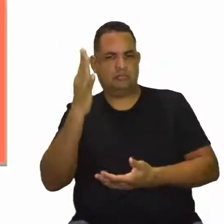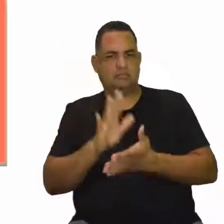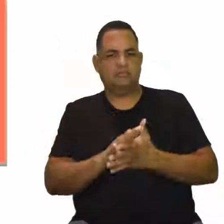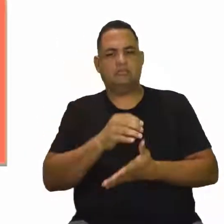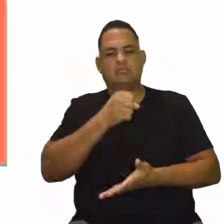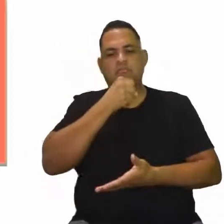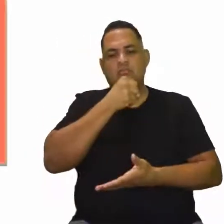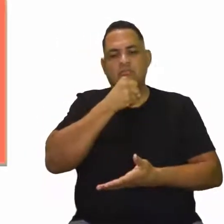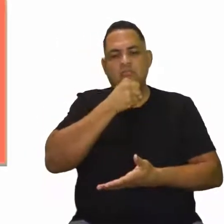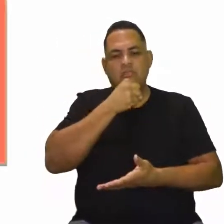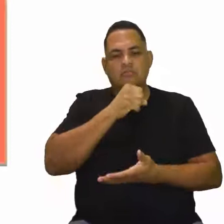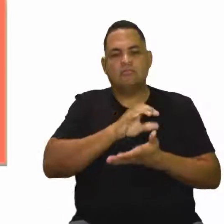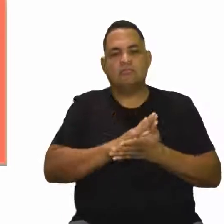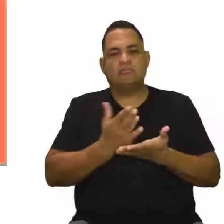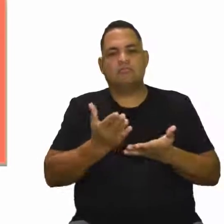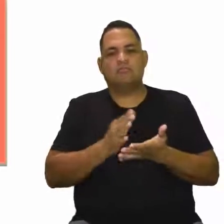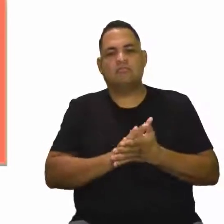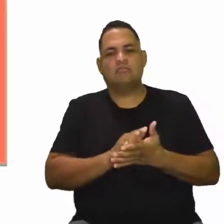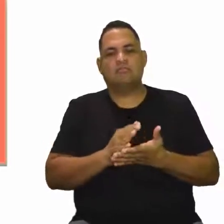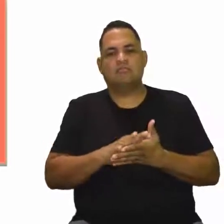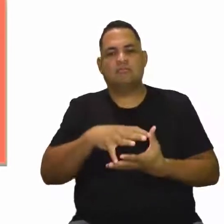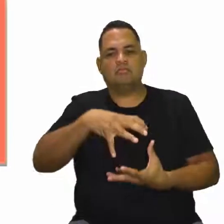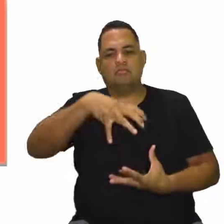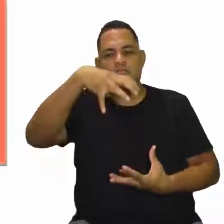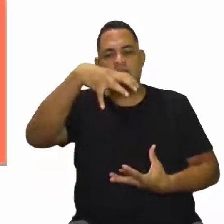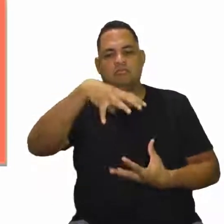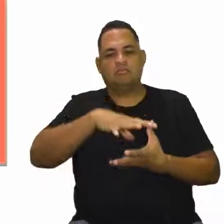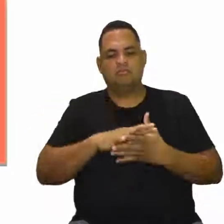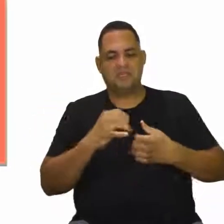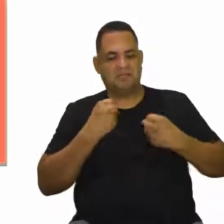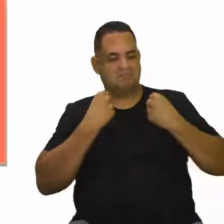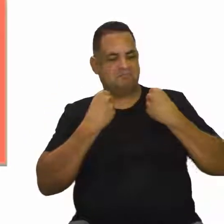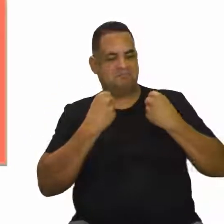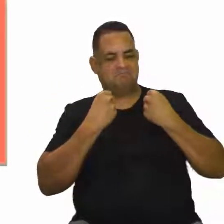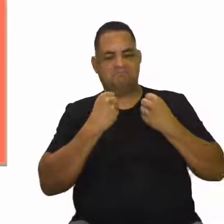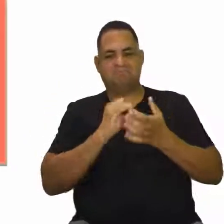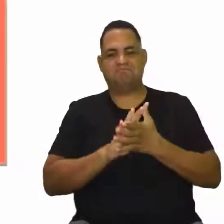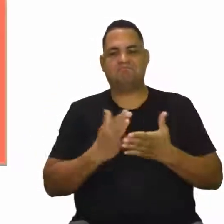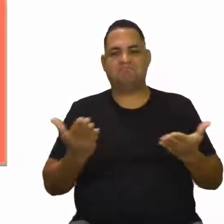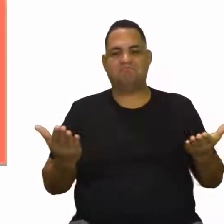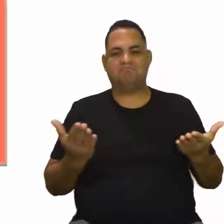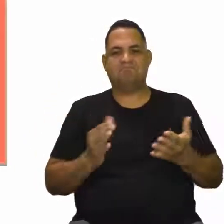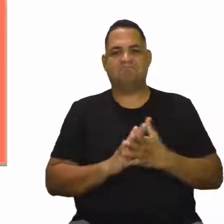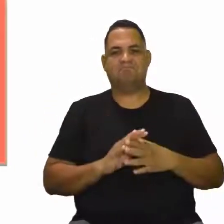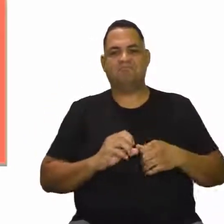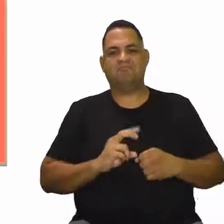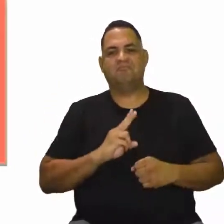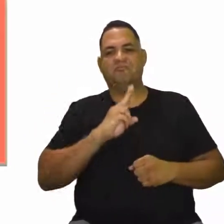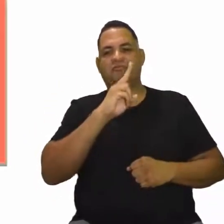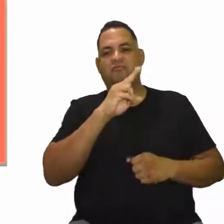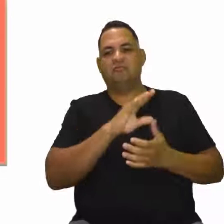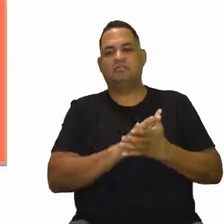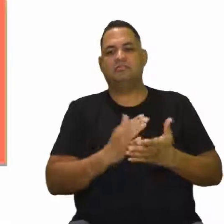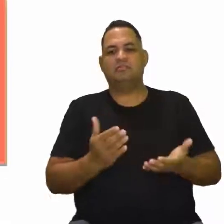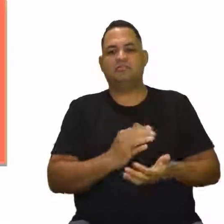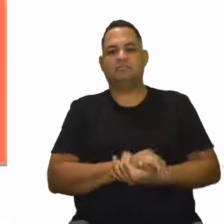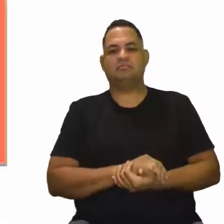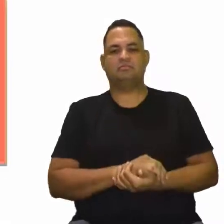velhinho, velhinha, um idoso aí enxuto, forte? Pois é, disso que a gente vai falar.